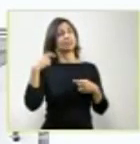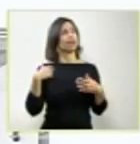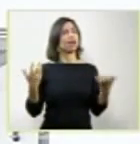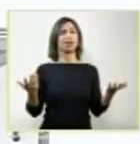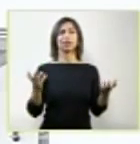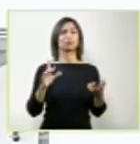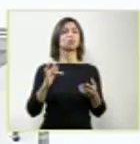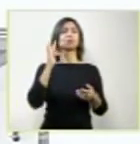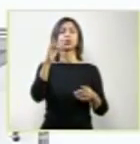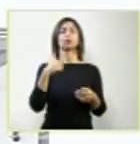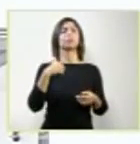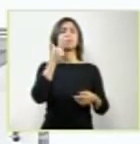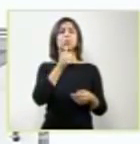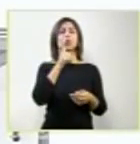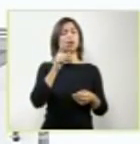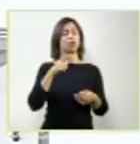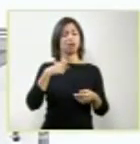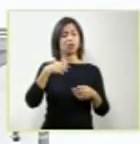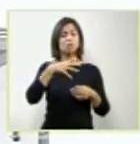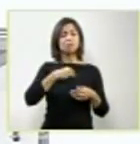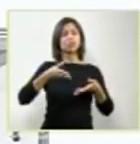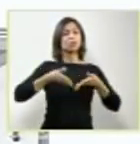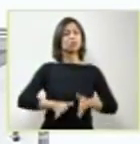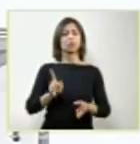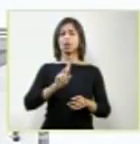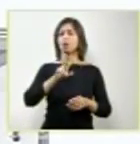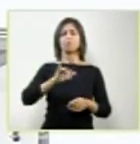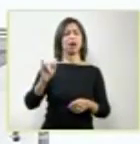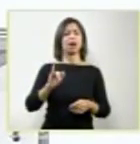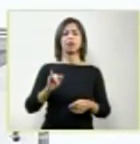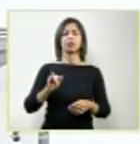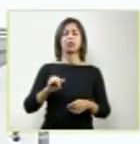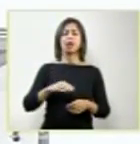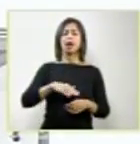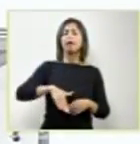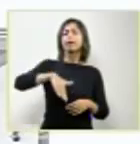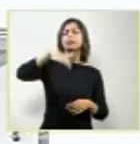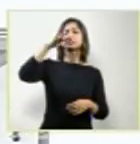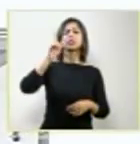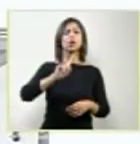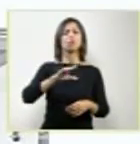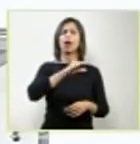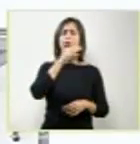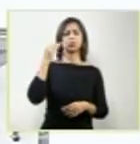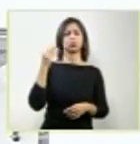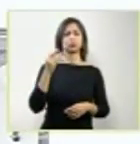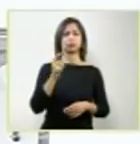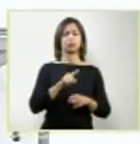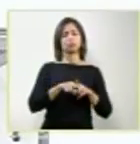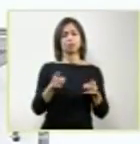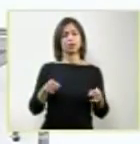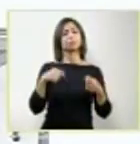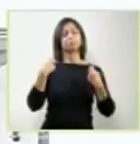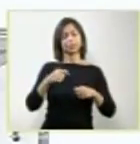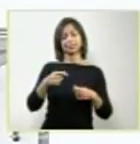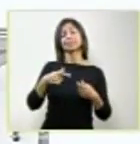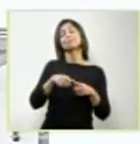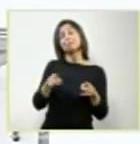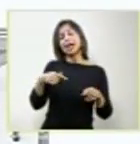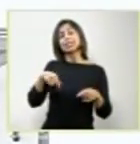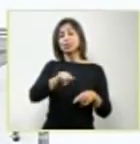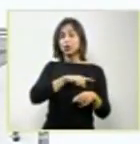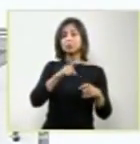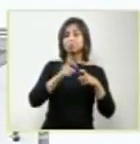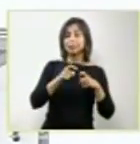de vir a ser. O anencefalo não será. E isso precisa ser dito aos pais, porque não